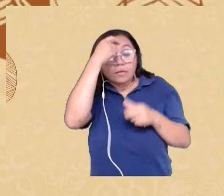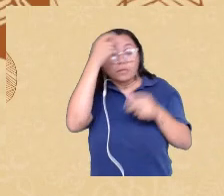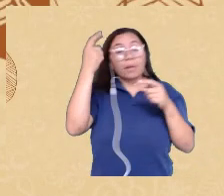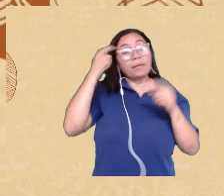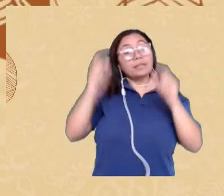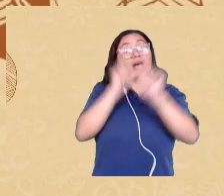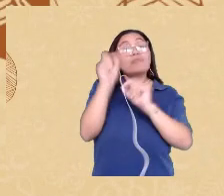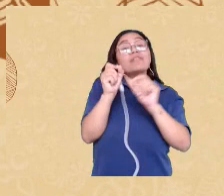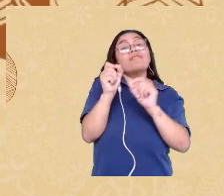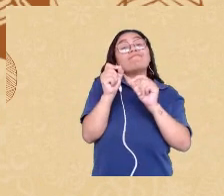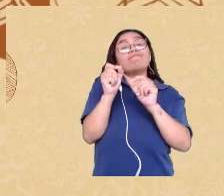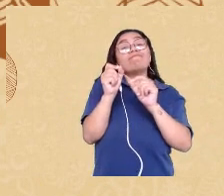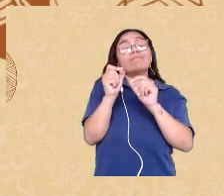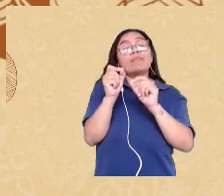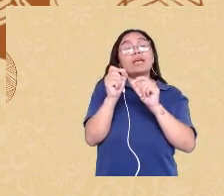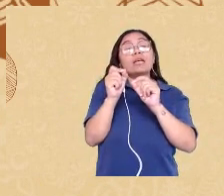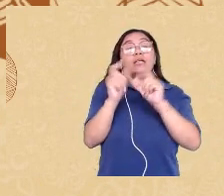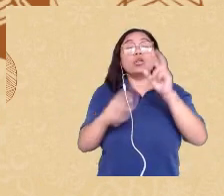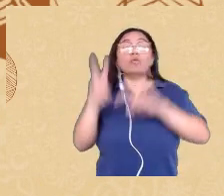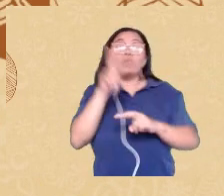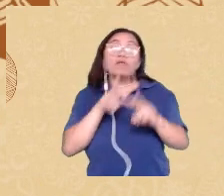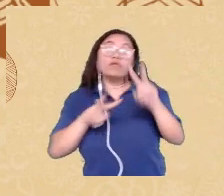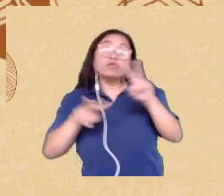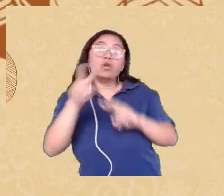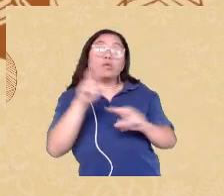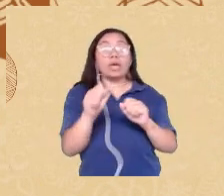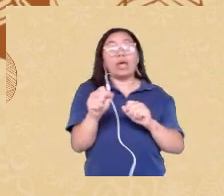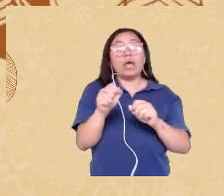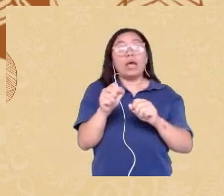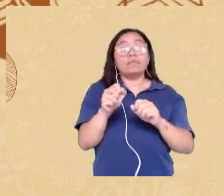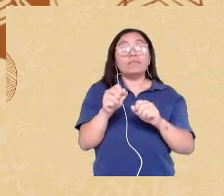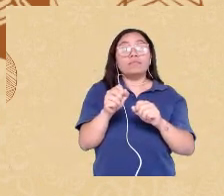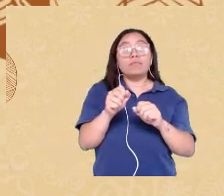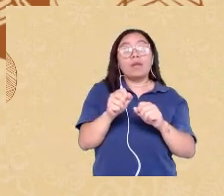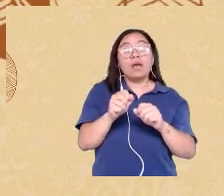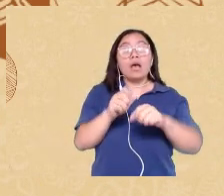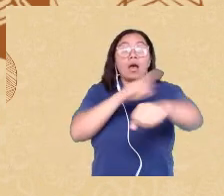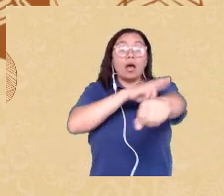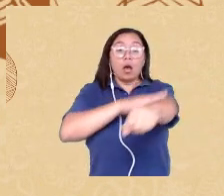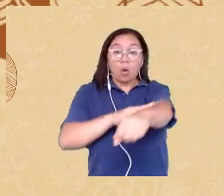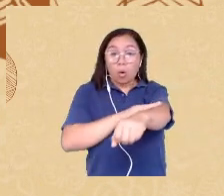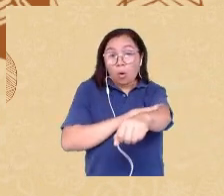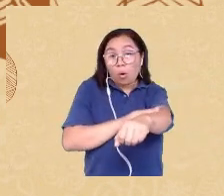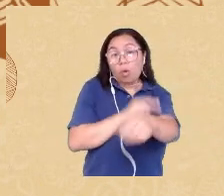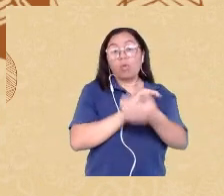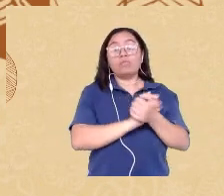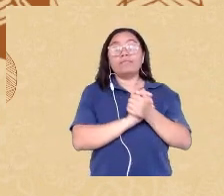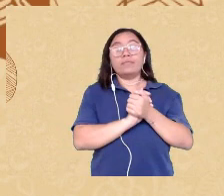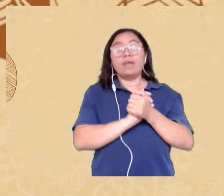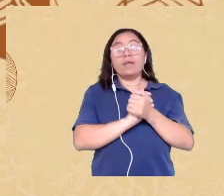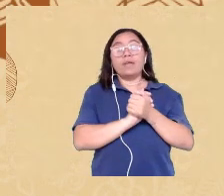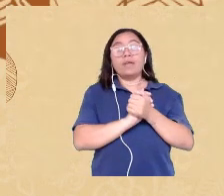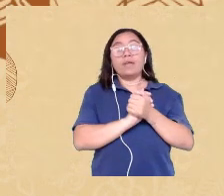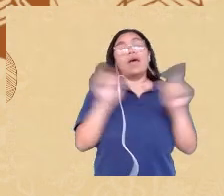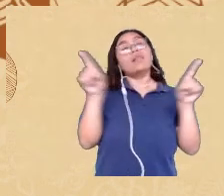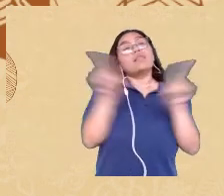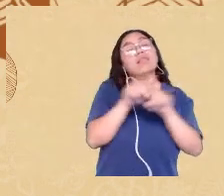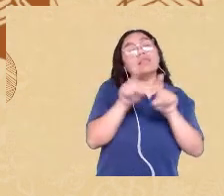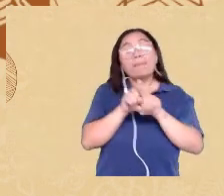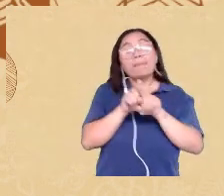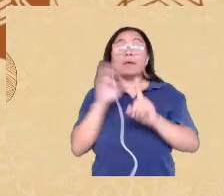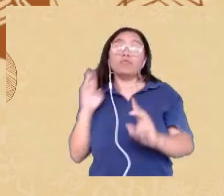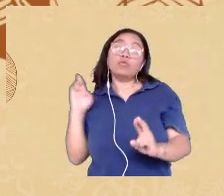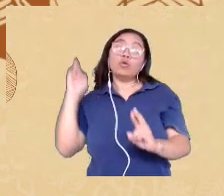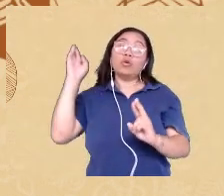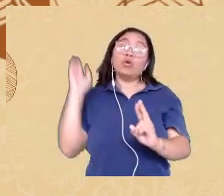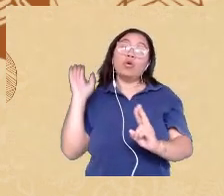marcadores sociais como raça como etnia como orientação sexual como identidades de gênero